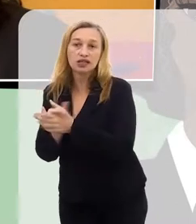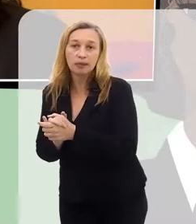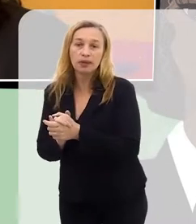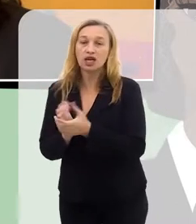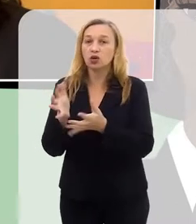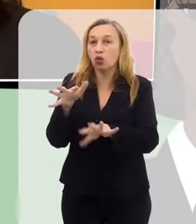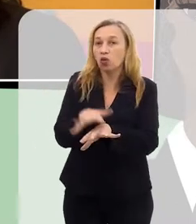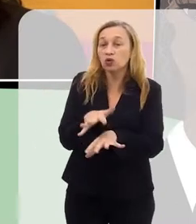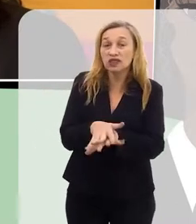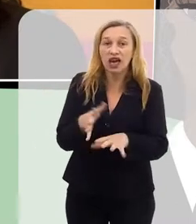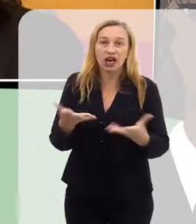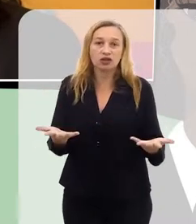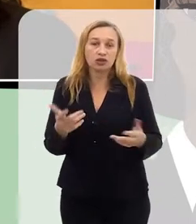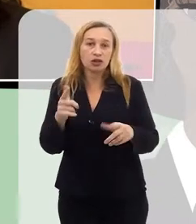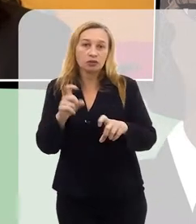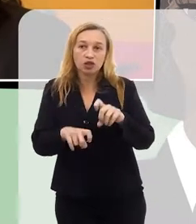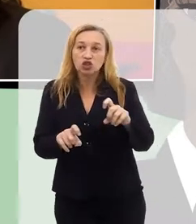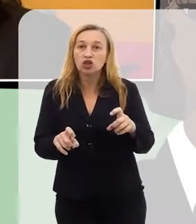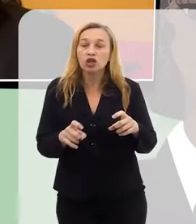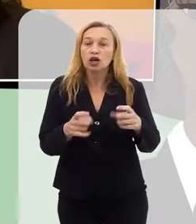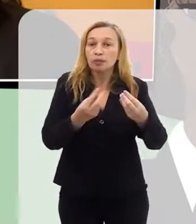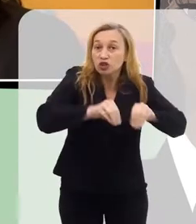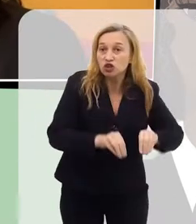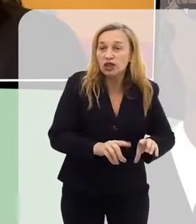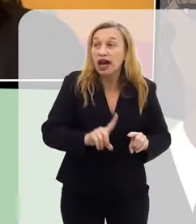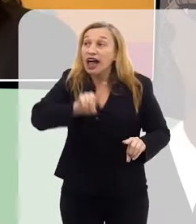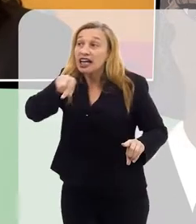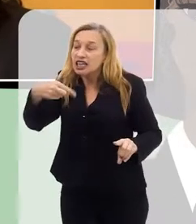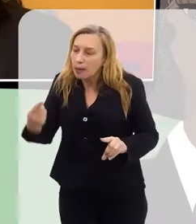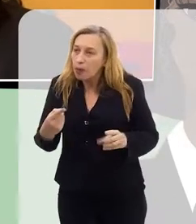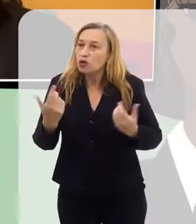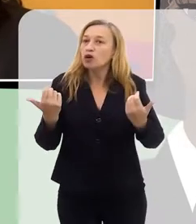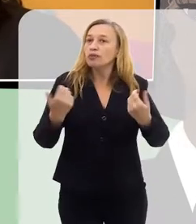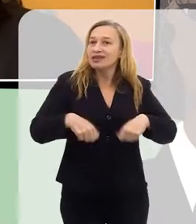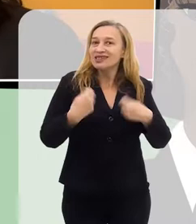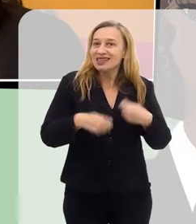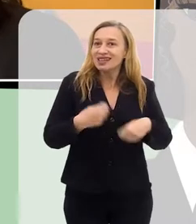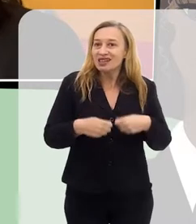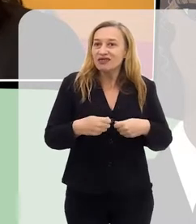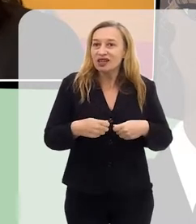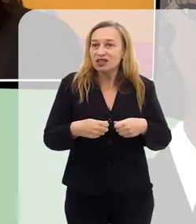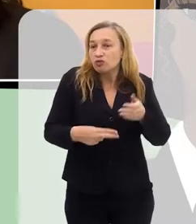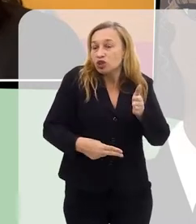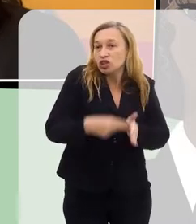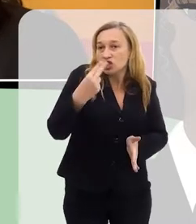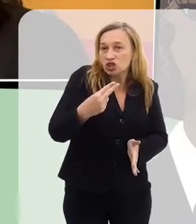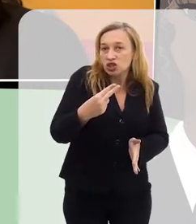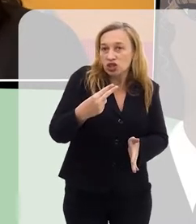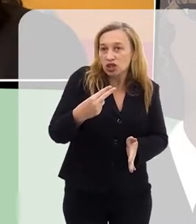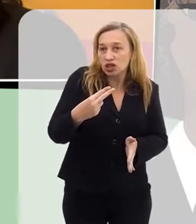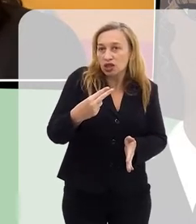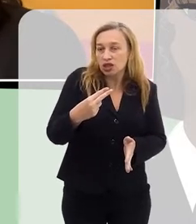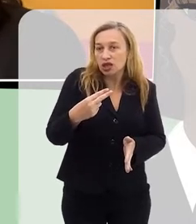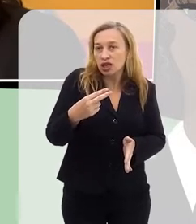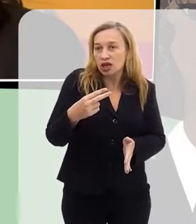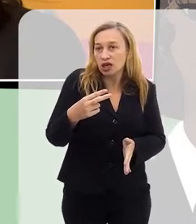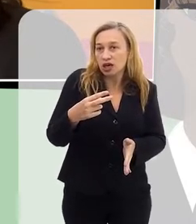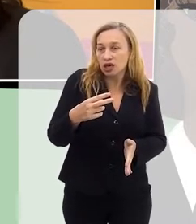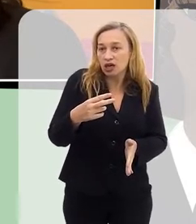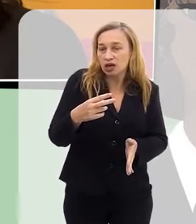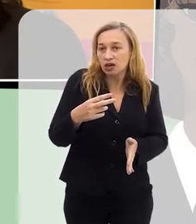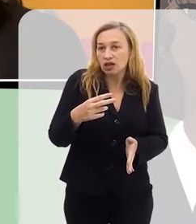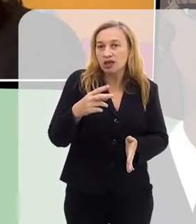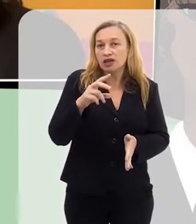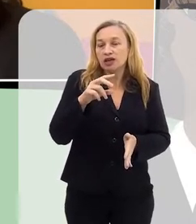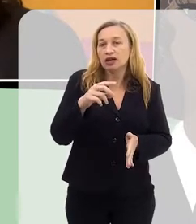sexual. De que depois eu precisaria fazer uma cirurgia de reconstrução do meu